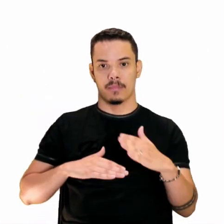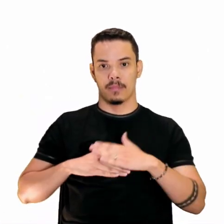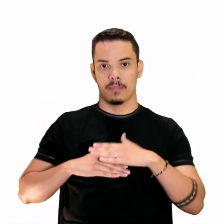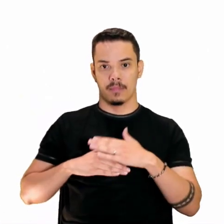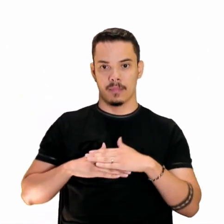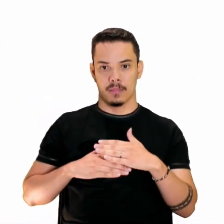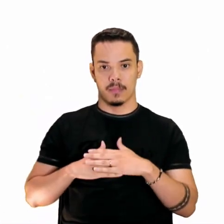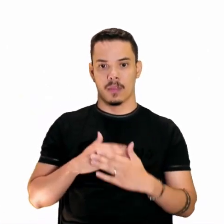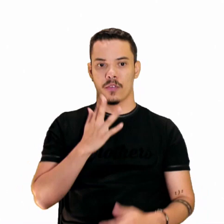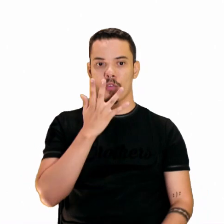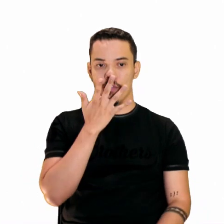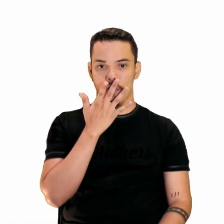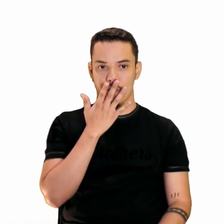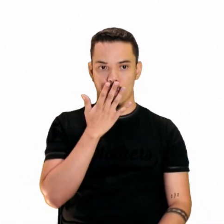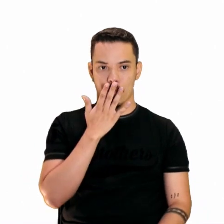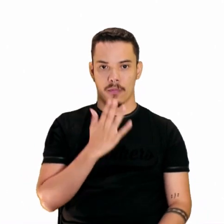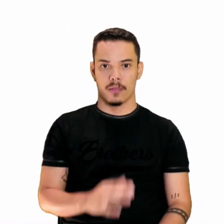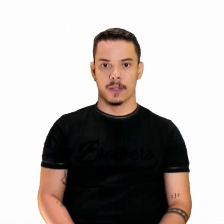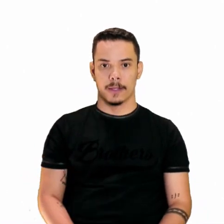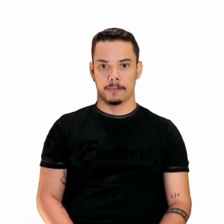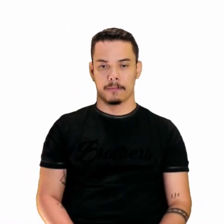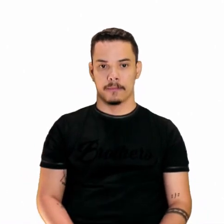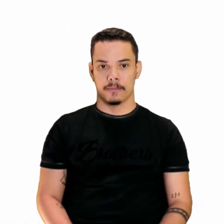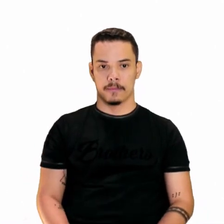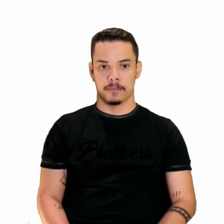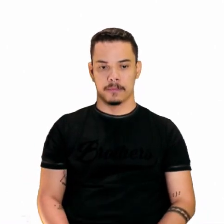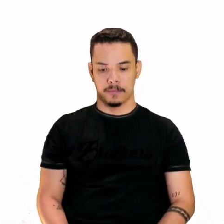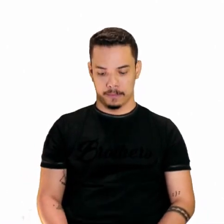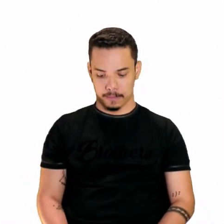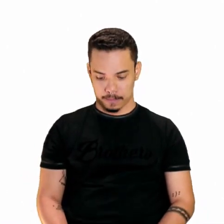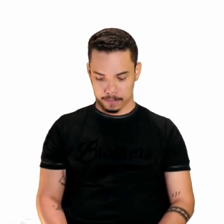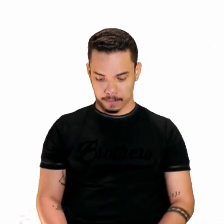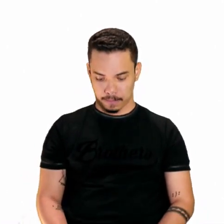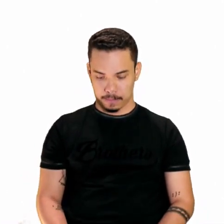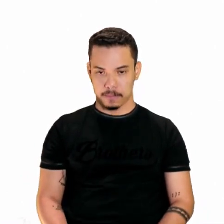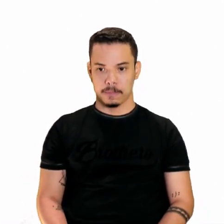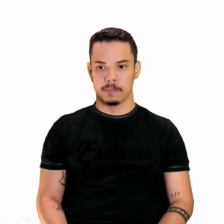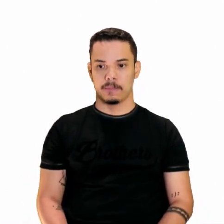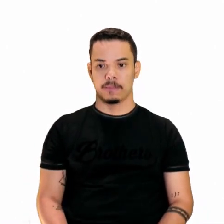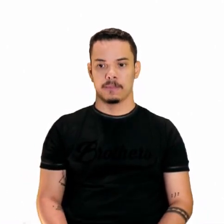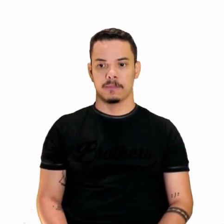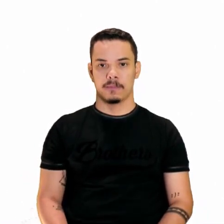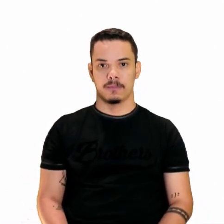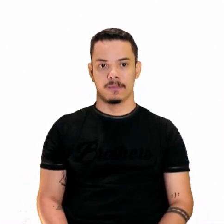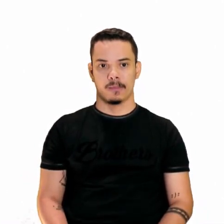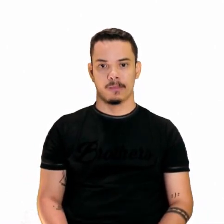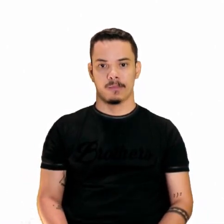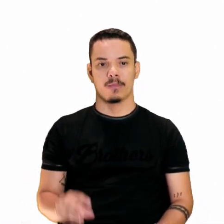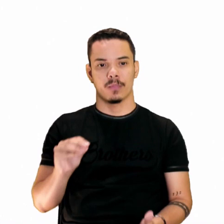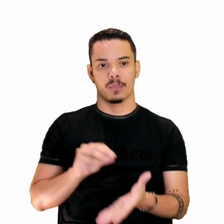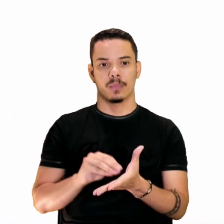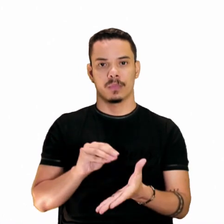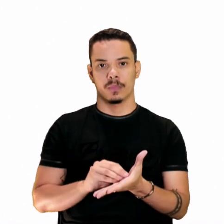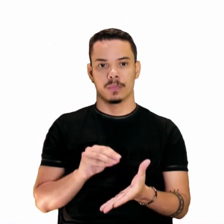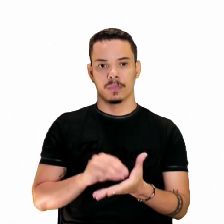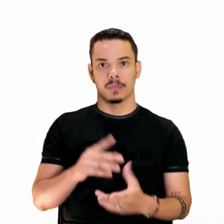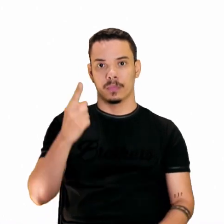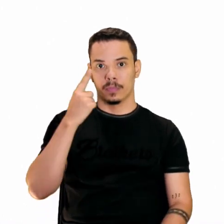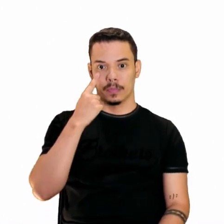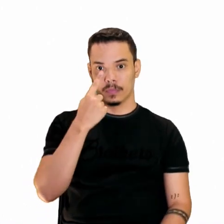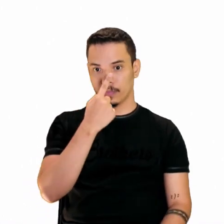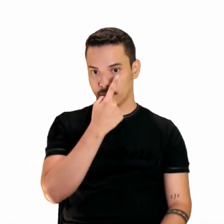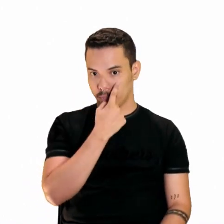Beleza. A cor, a nitidez. E aí, falta, né? Falta os olhos, né?